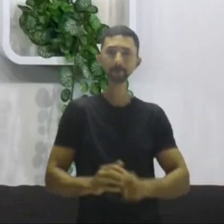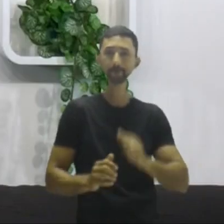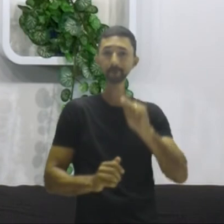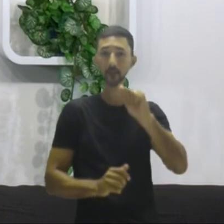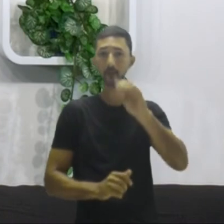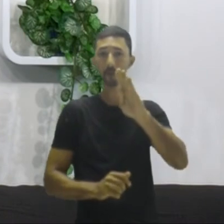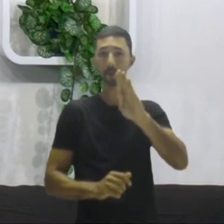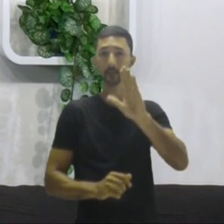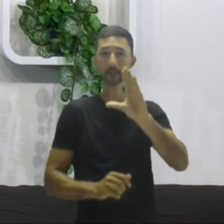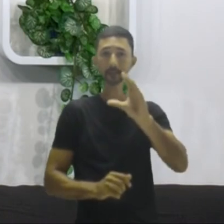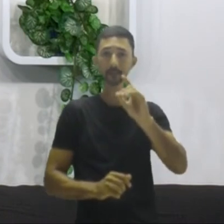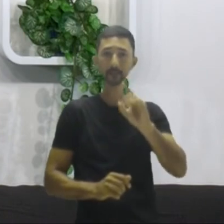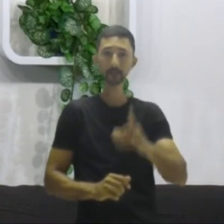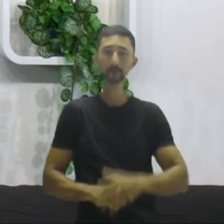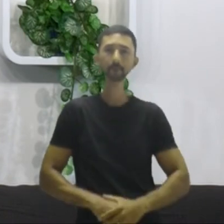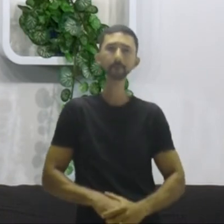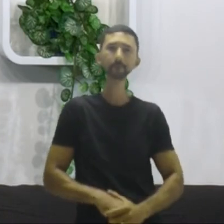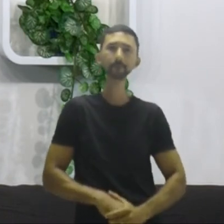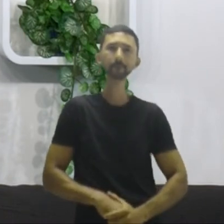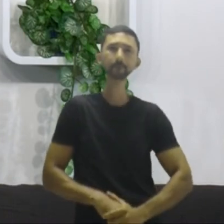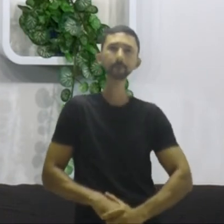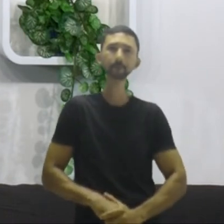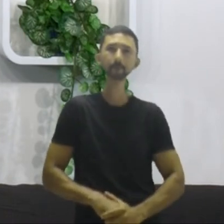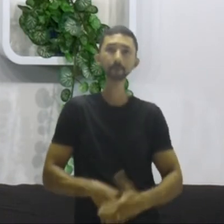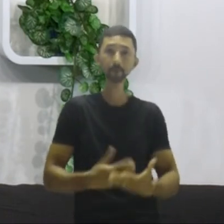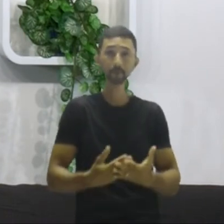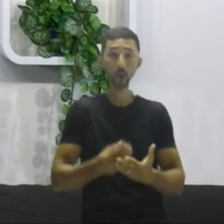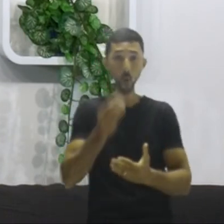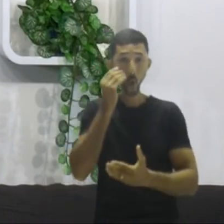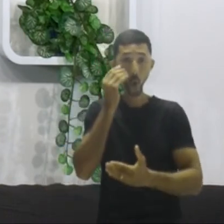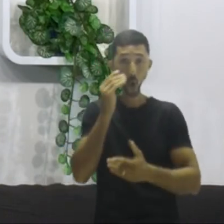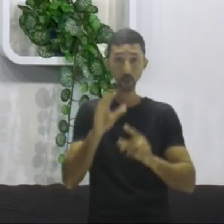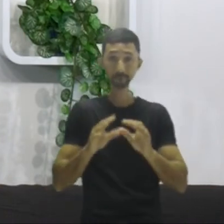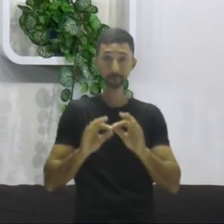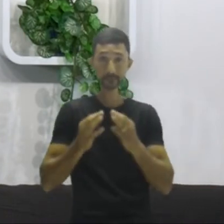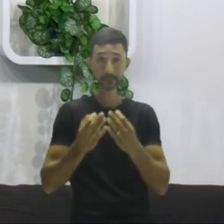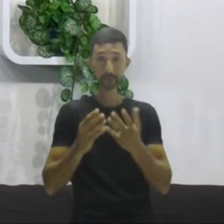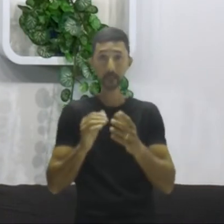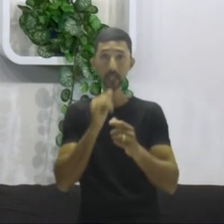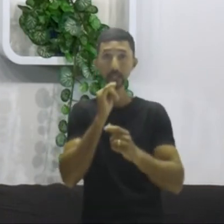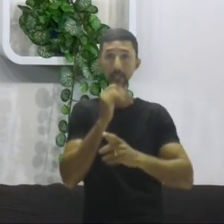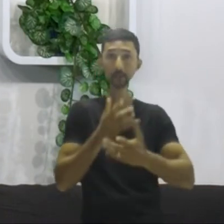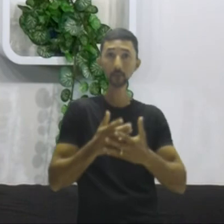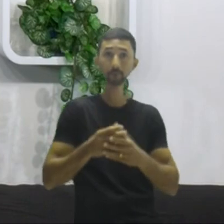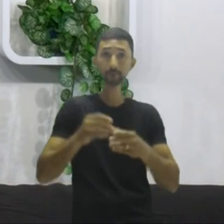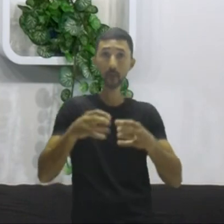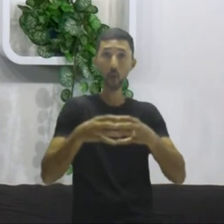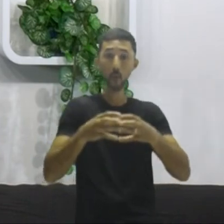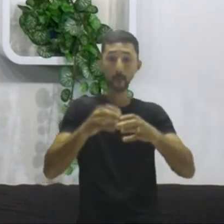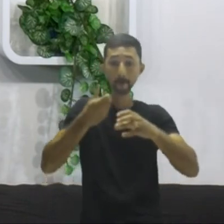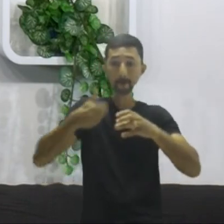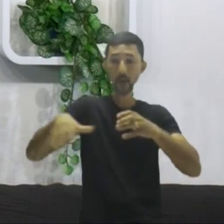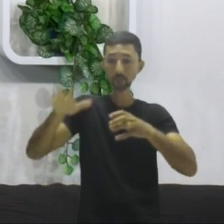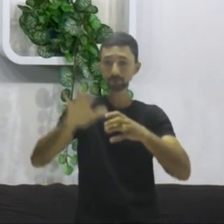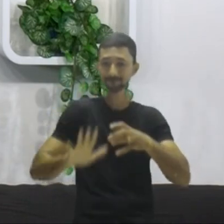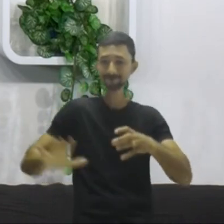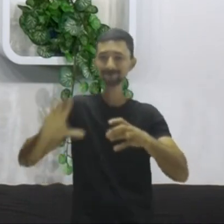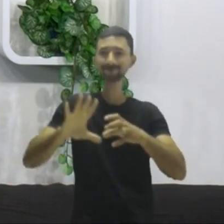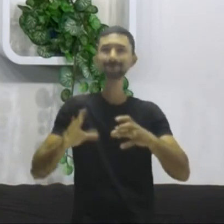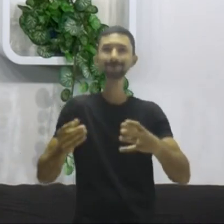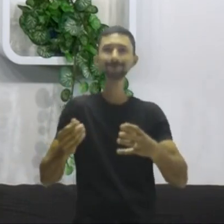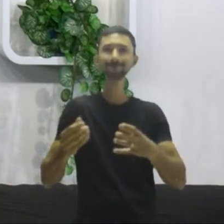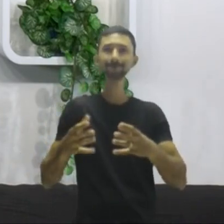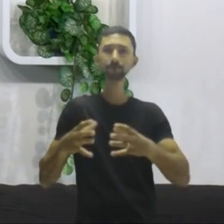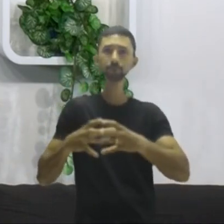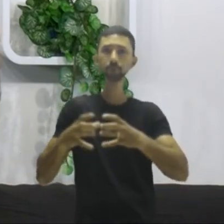a alternativa que vocês marcariam? Gente, a consequência ruim é que eles estão fora daquela zona que eu expliquei para